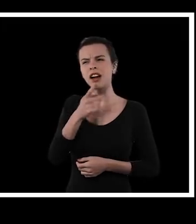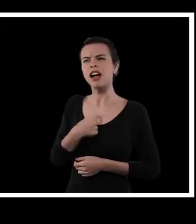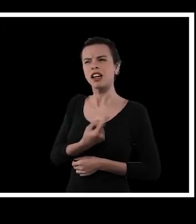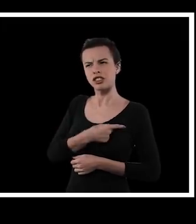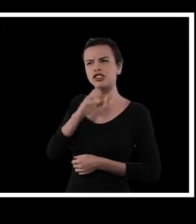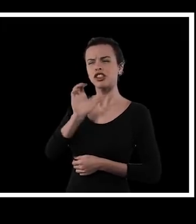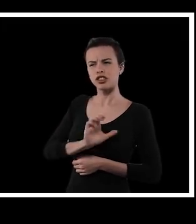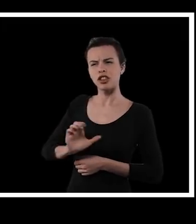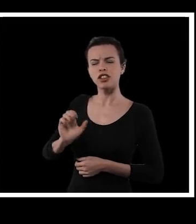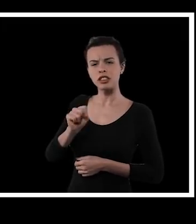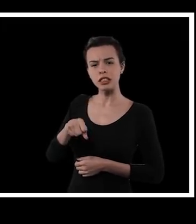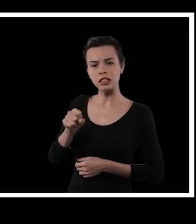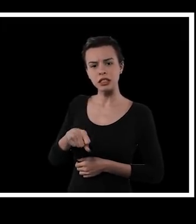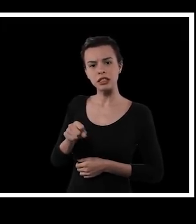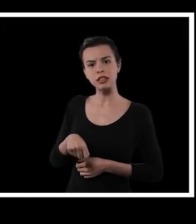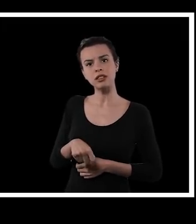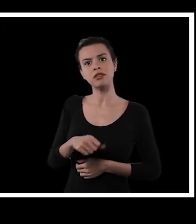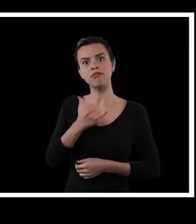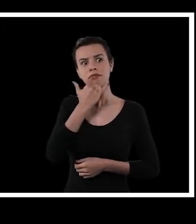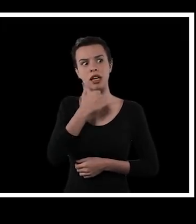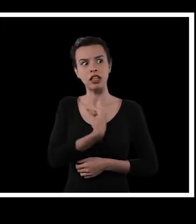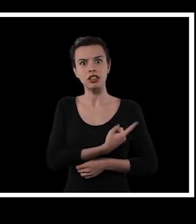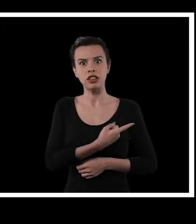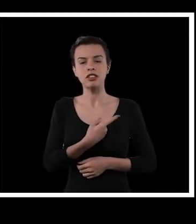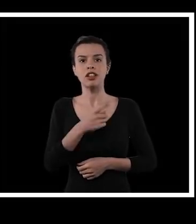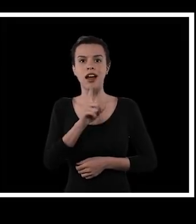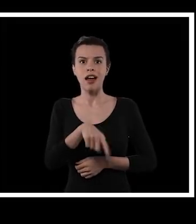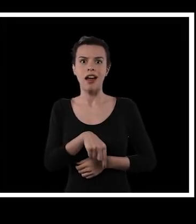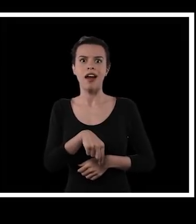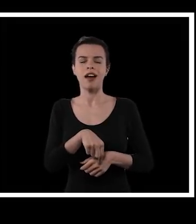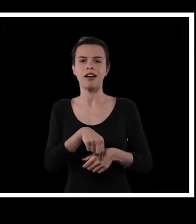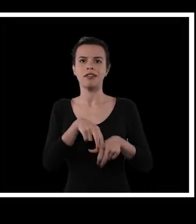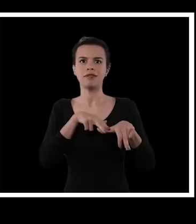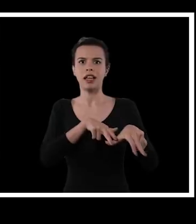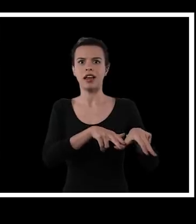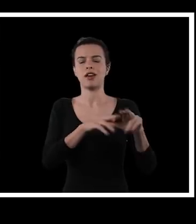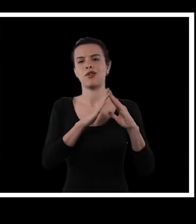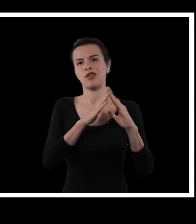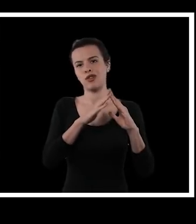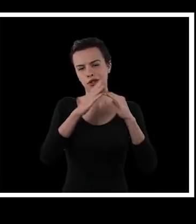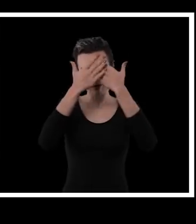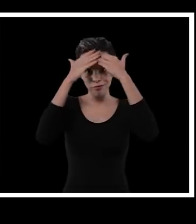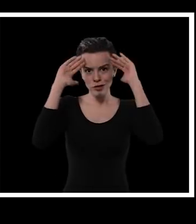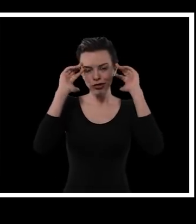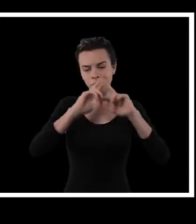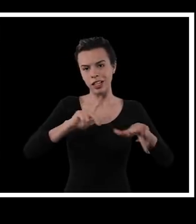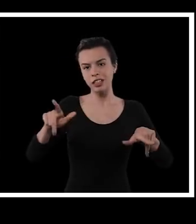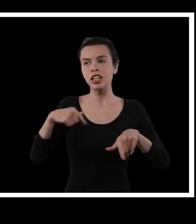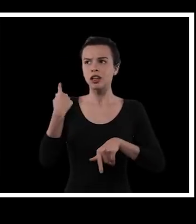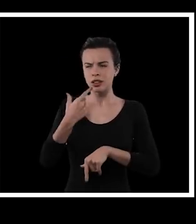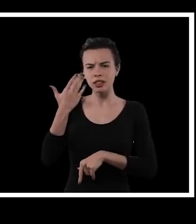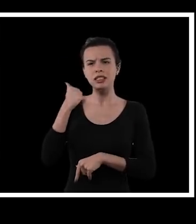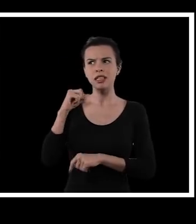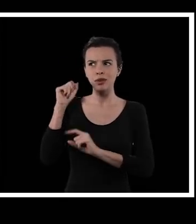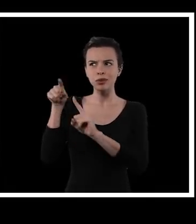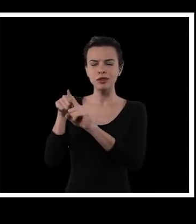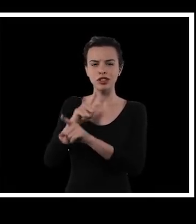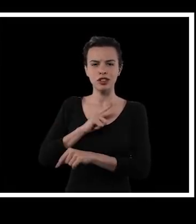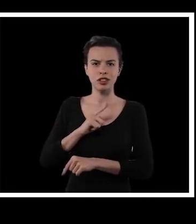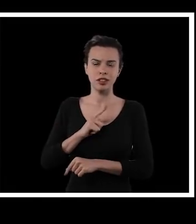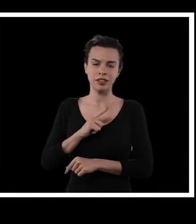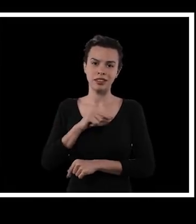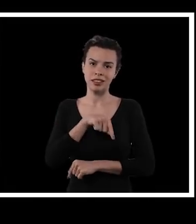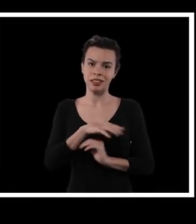e que para a gente se matricular, minha mãe tinha que dizer que a gente era católica e a gente feita no santo desde criança, eu sabia que aquilo tinha um